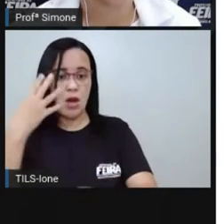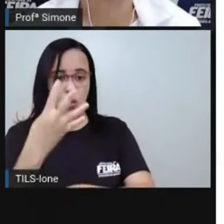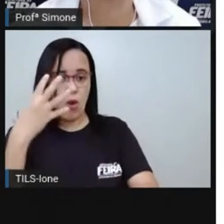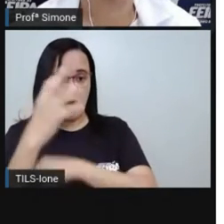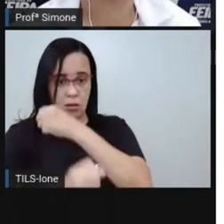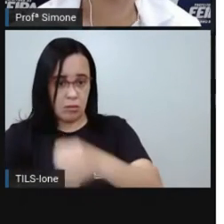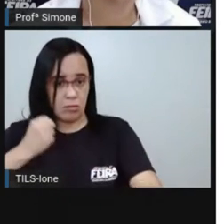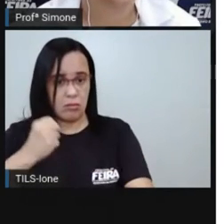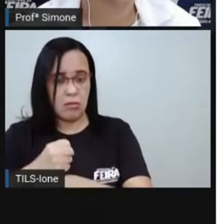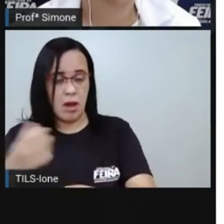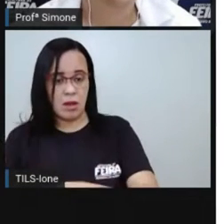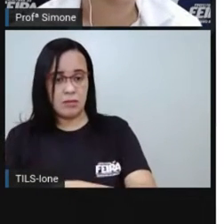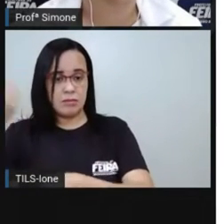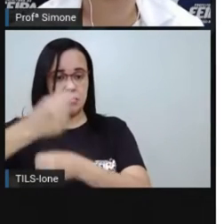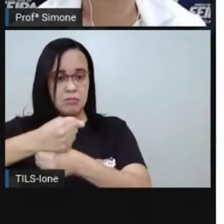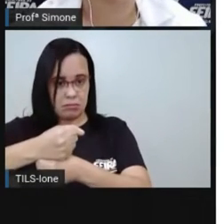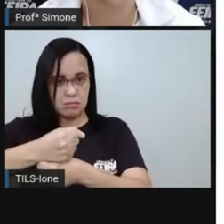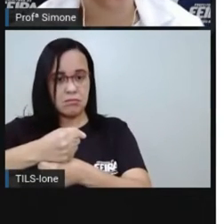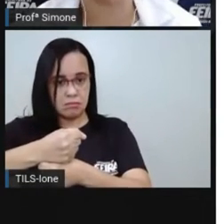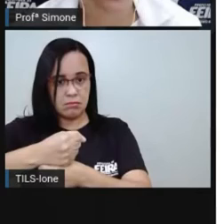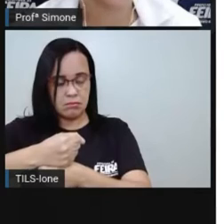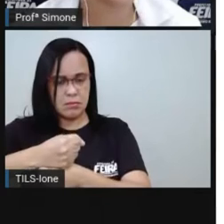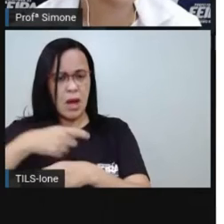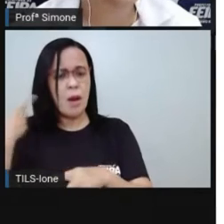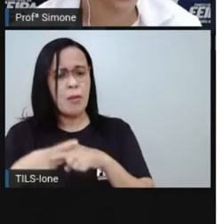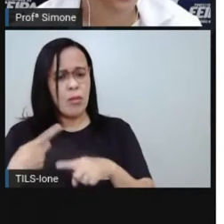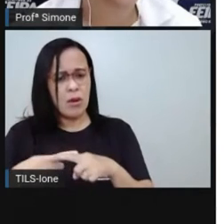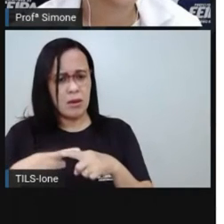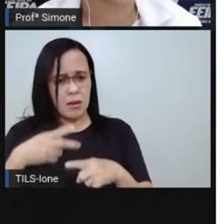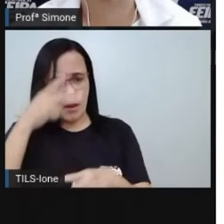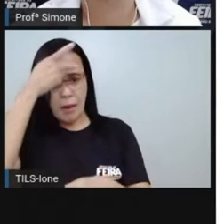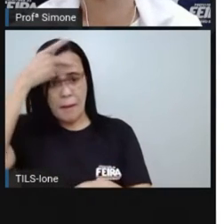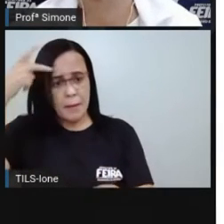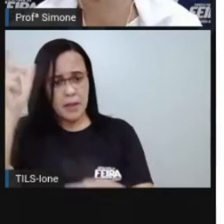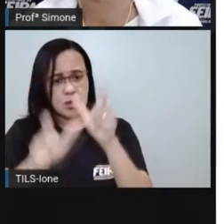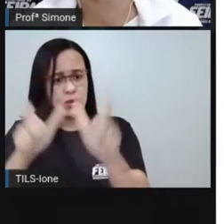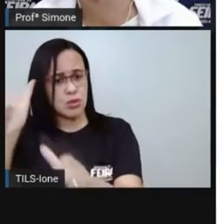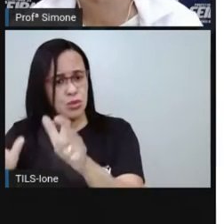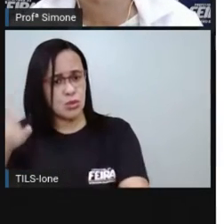É o povo quem decide quem vai ocupar esses cargos.